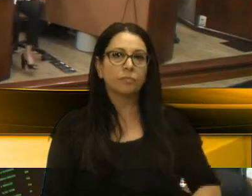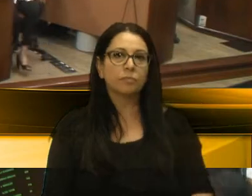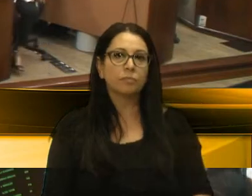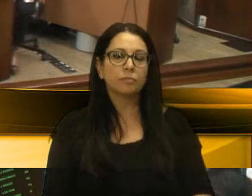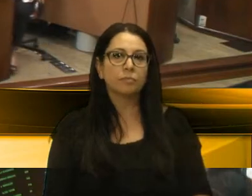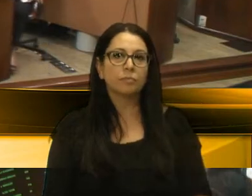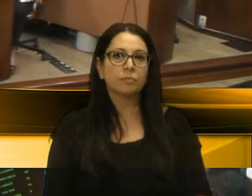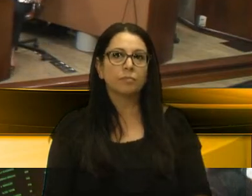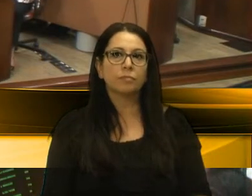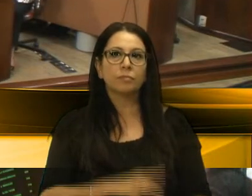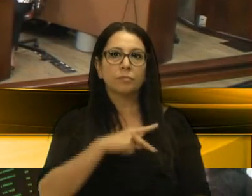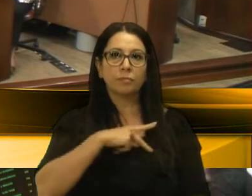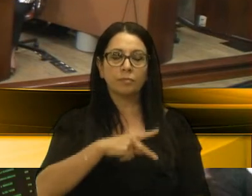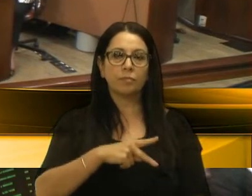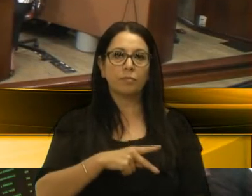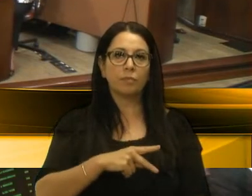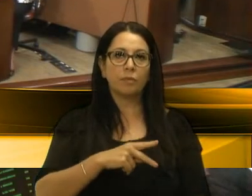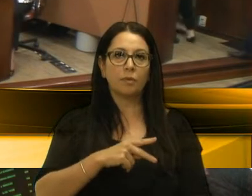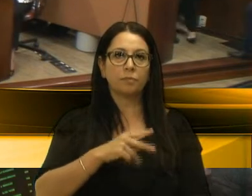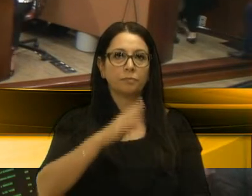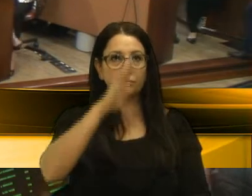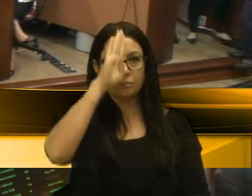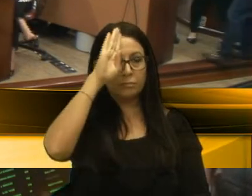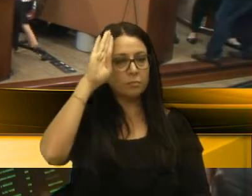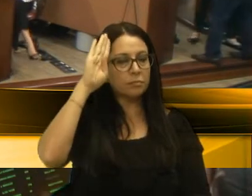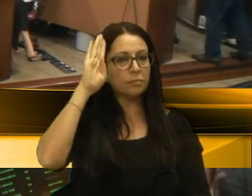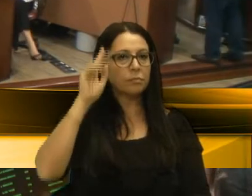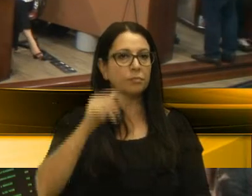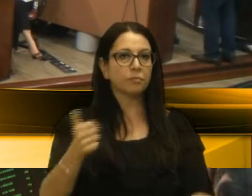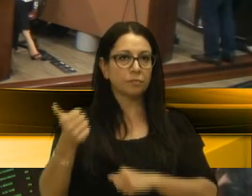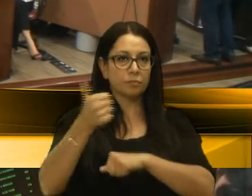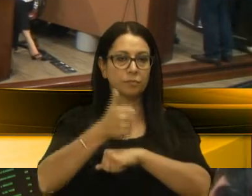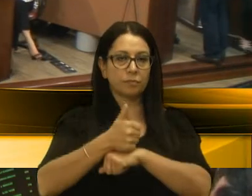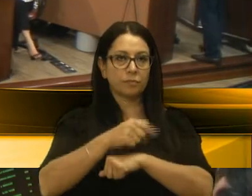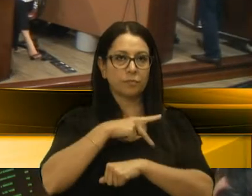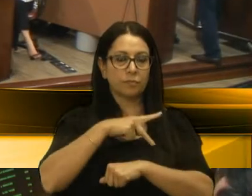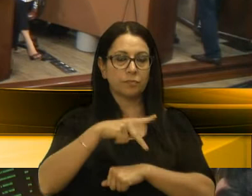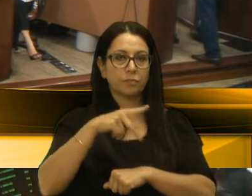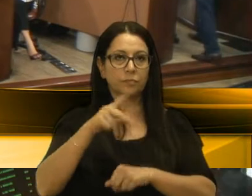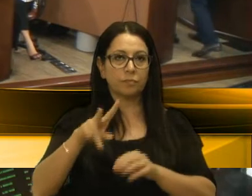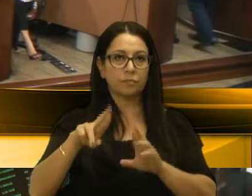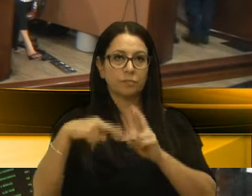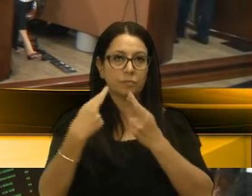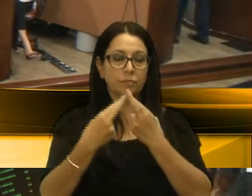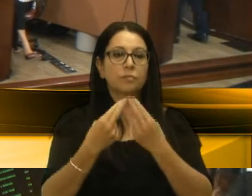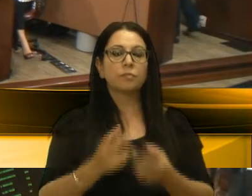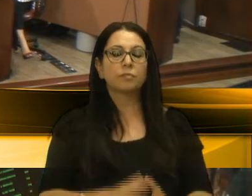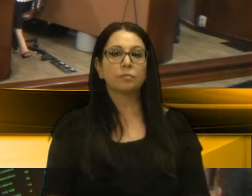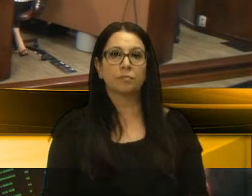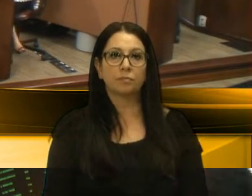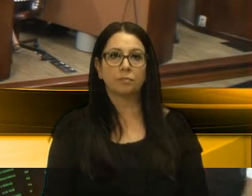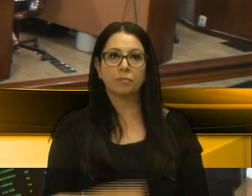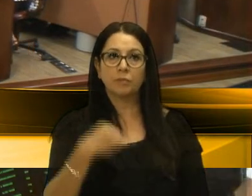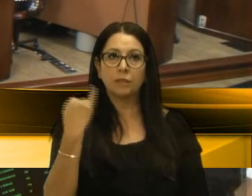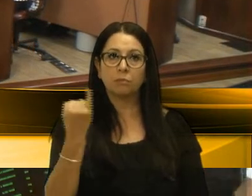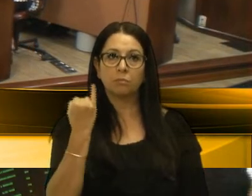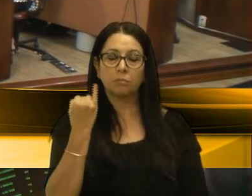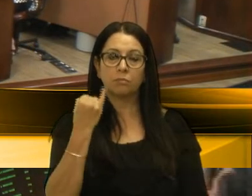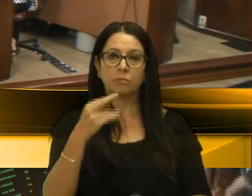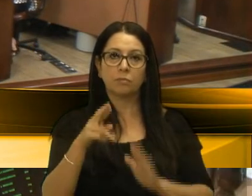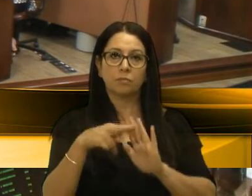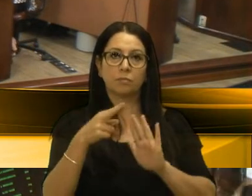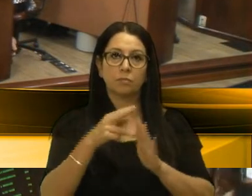Prezado presidente Adriano Bressan, exercício, presidência nesta sessão. Importante requerimento